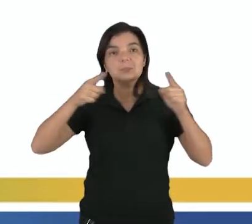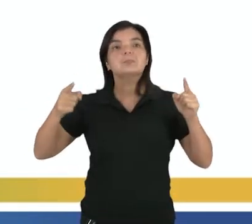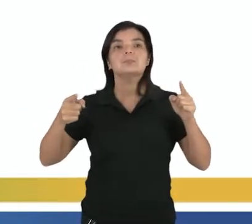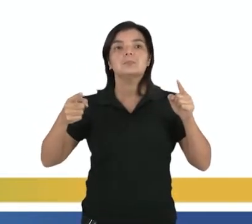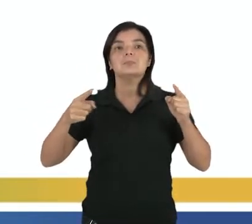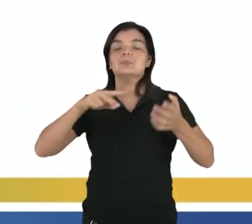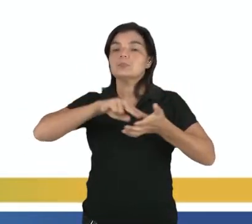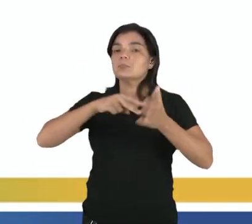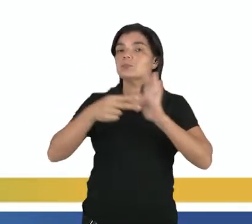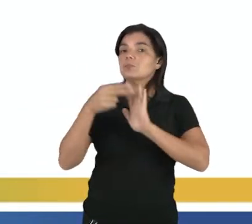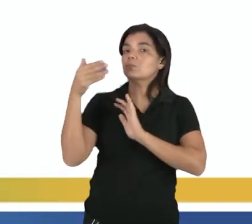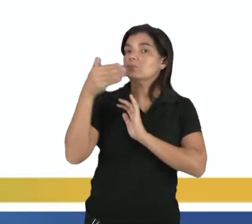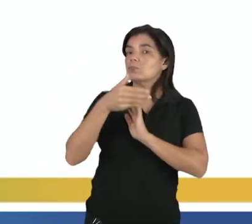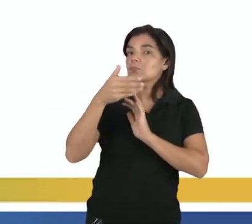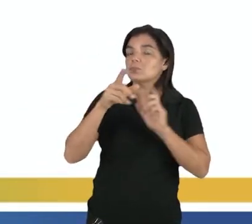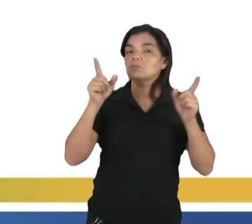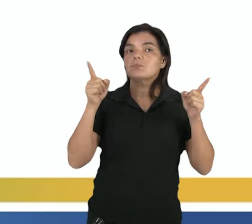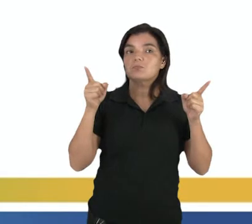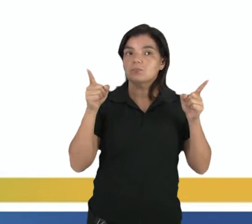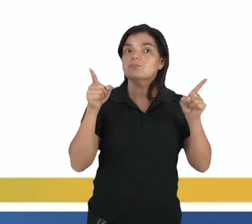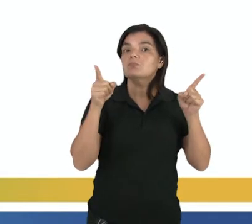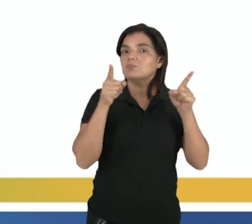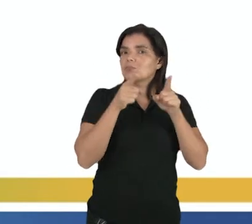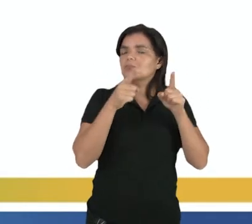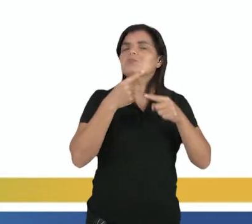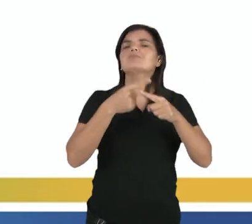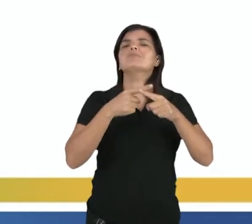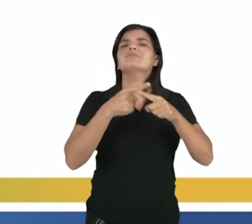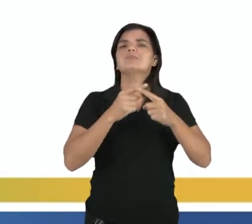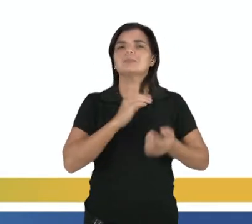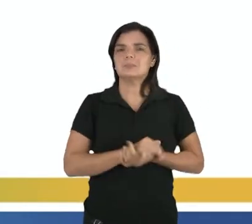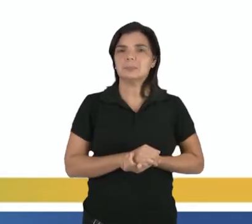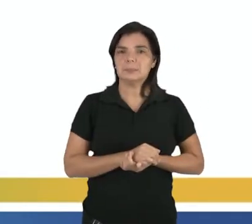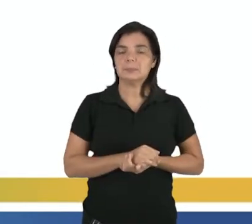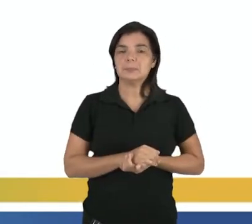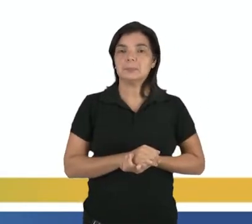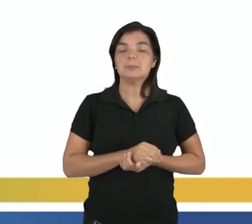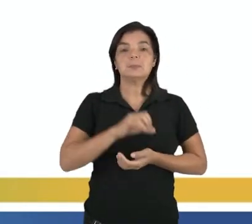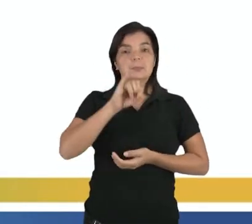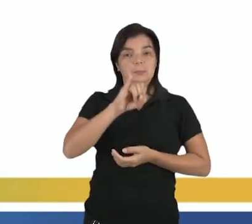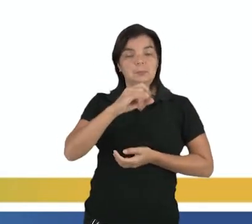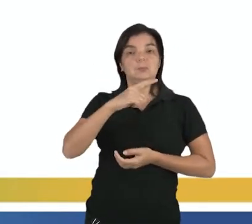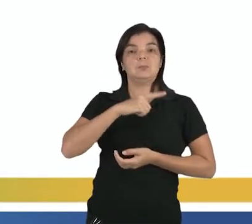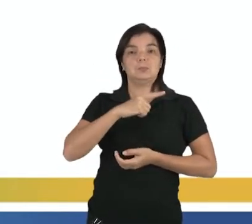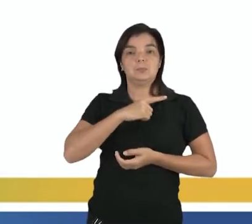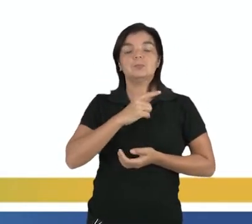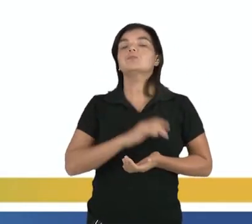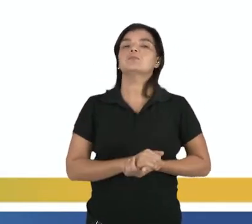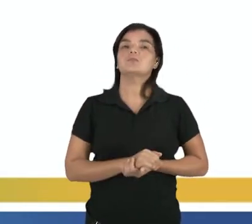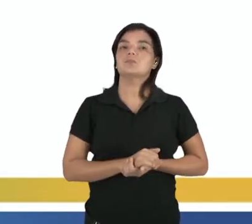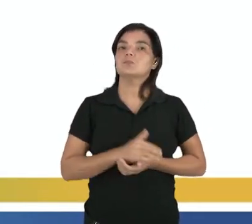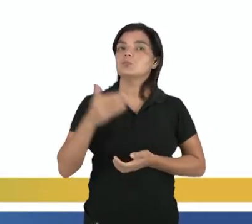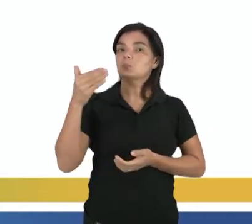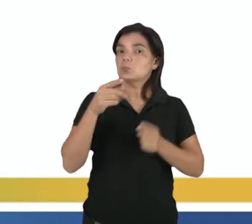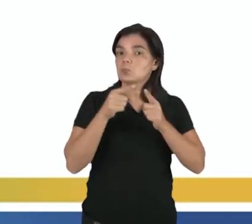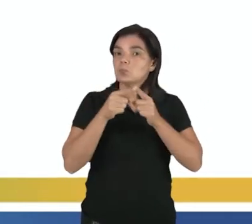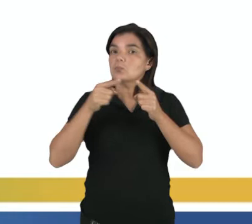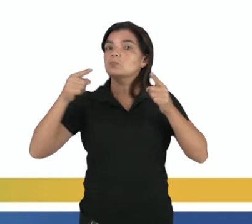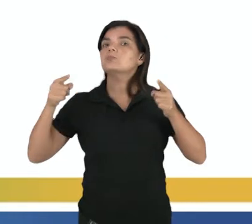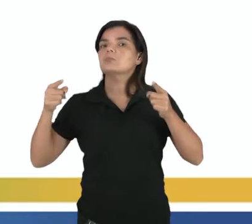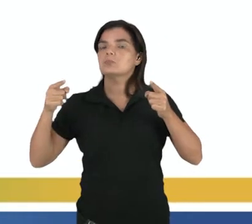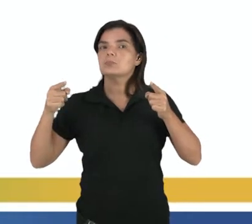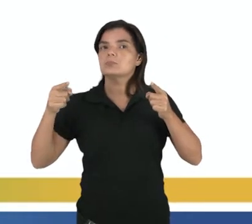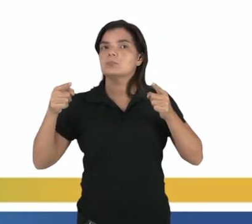Então, a frequência aqui vai baixando. Por quê, pessoal? Se eu tenho essa frequência aumentando